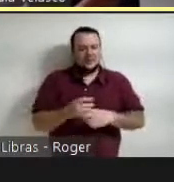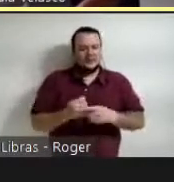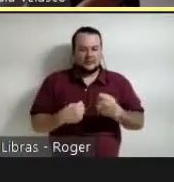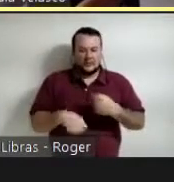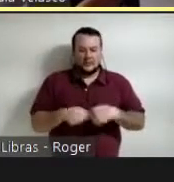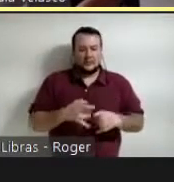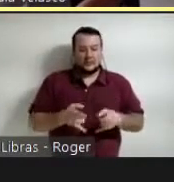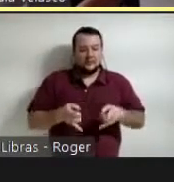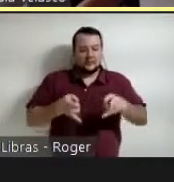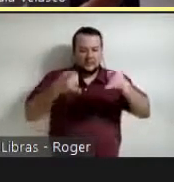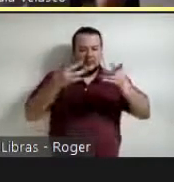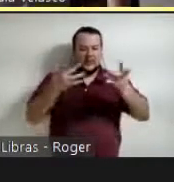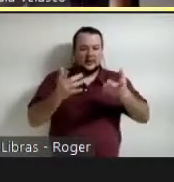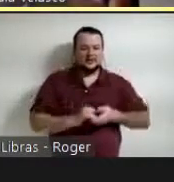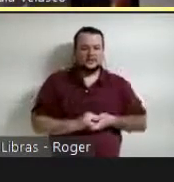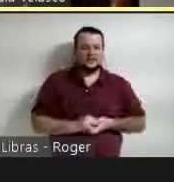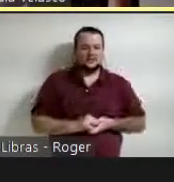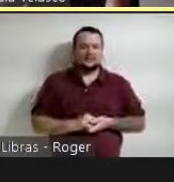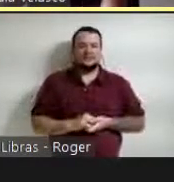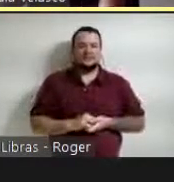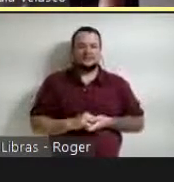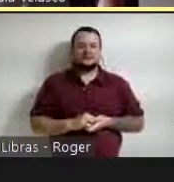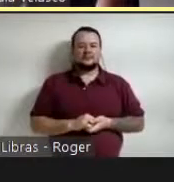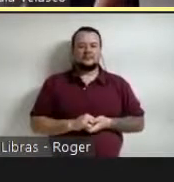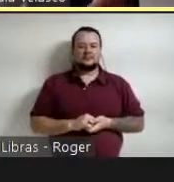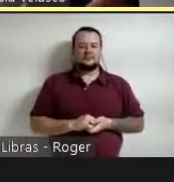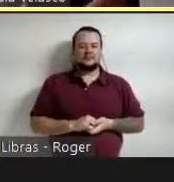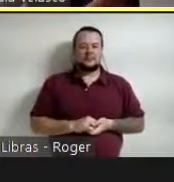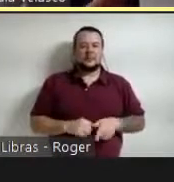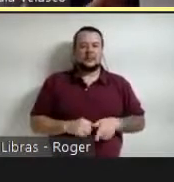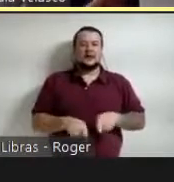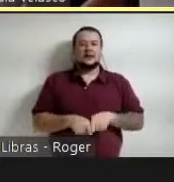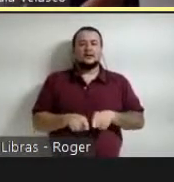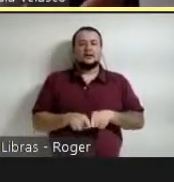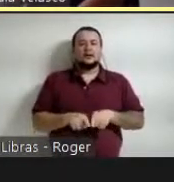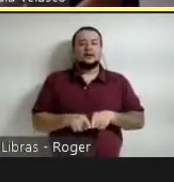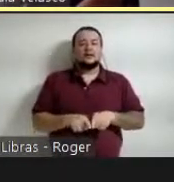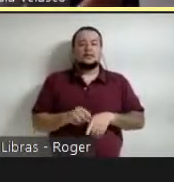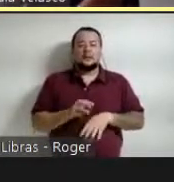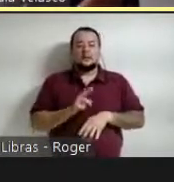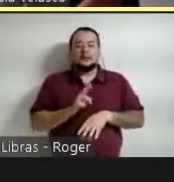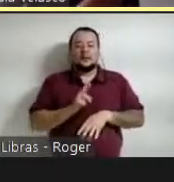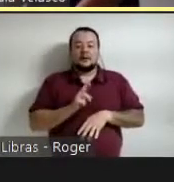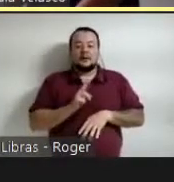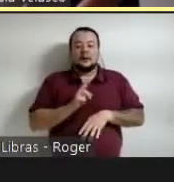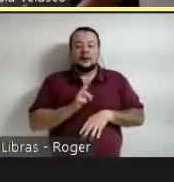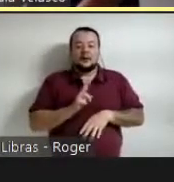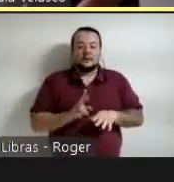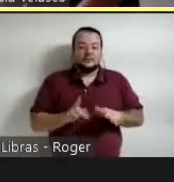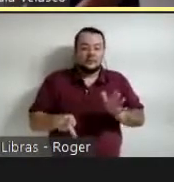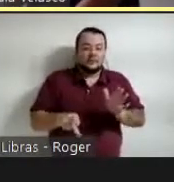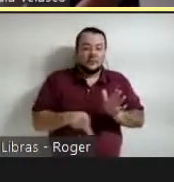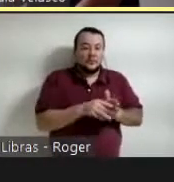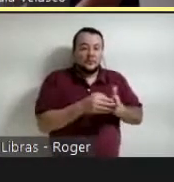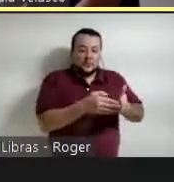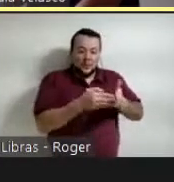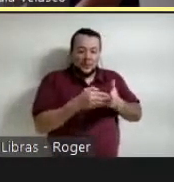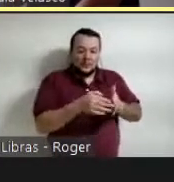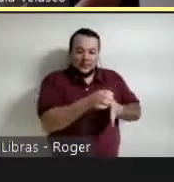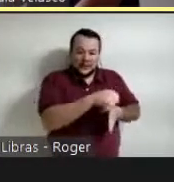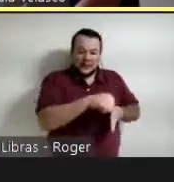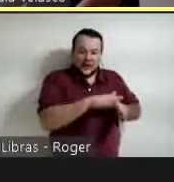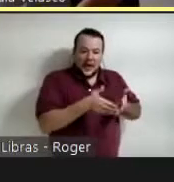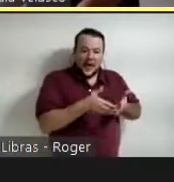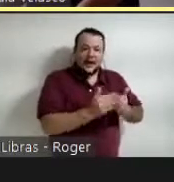responde aos requerimentos estacionais do uso portuário e, a sua vez, permite o uso desta gran nave climatizada